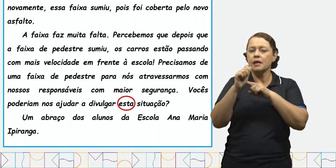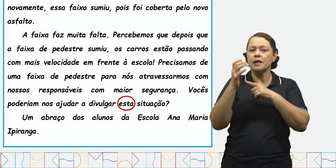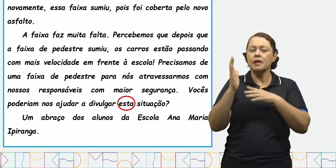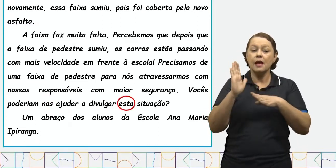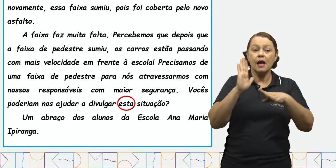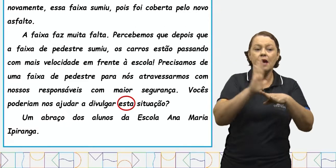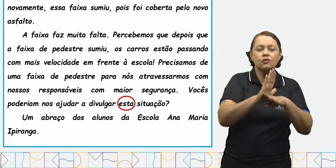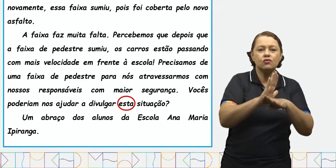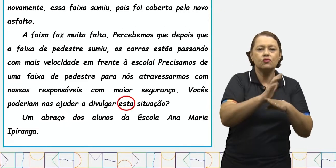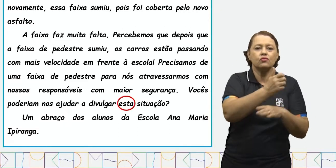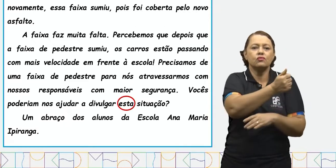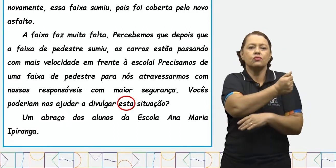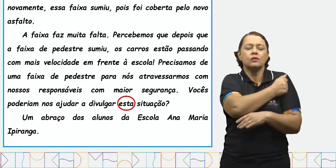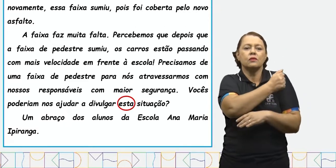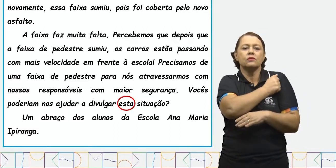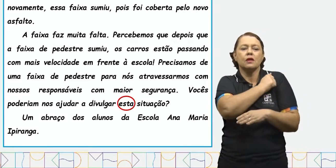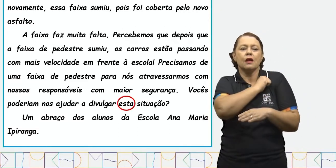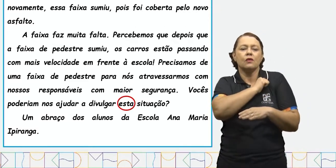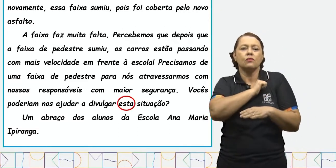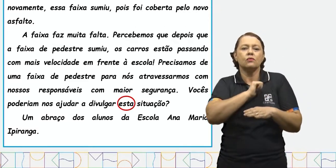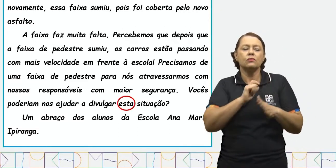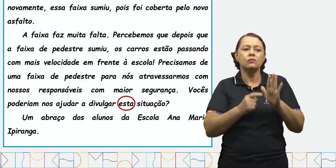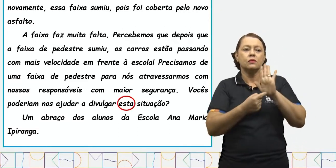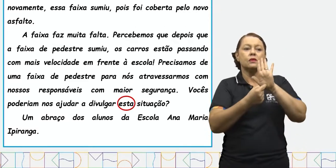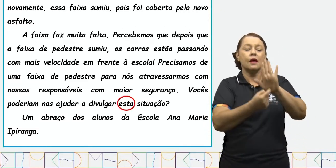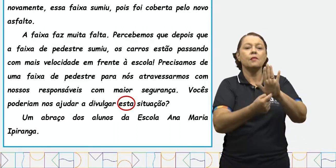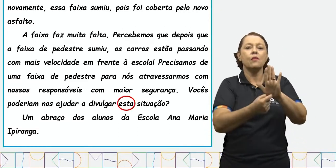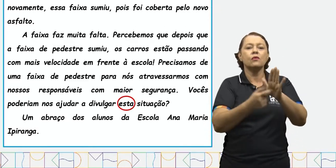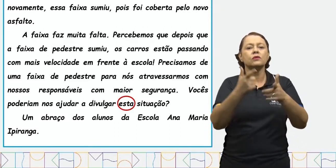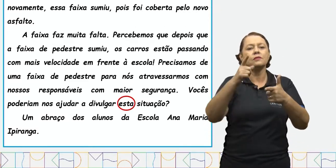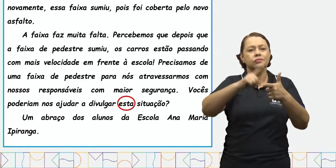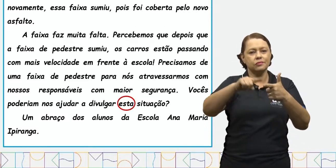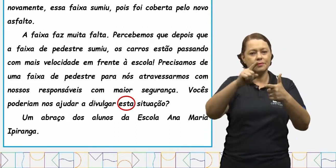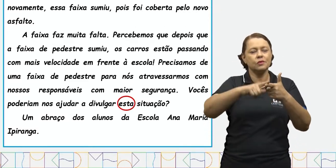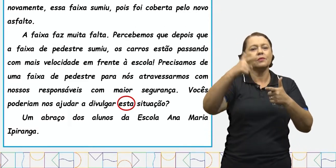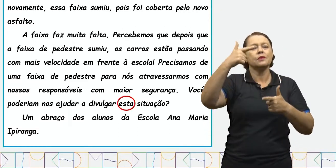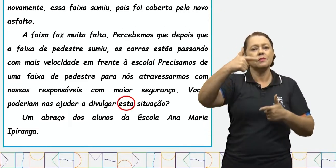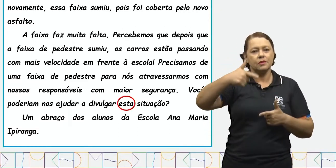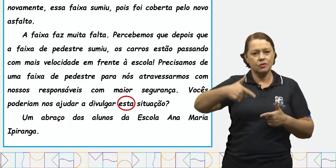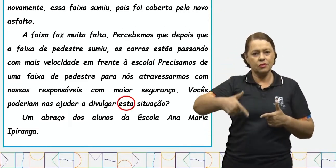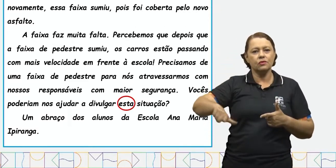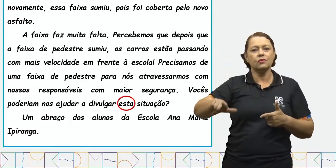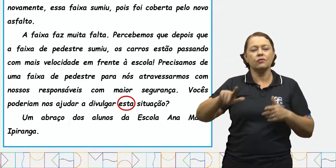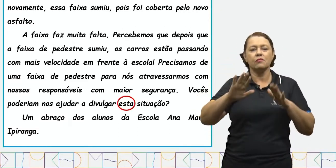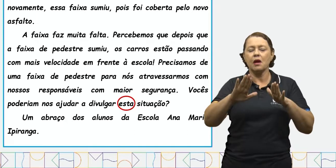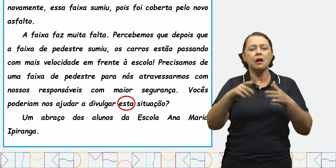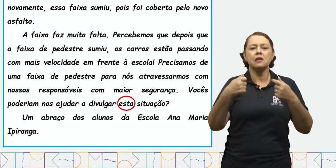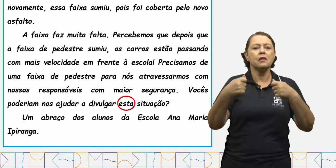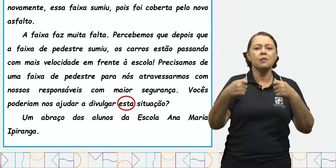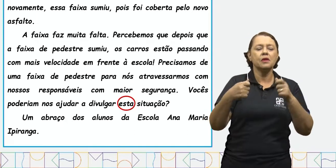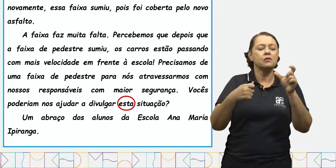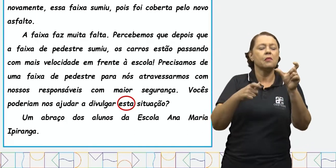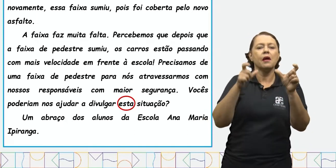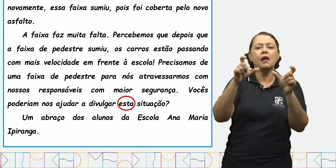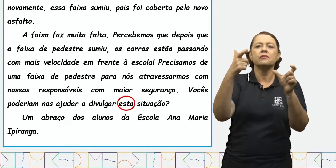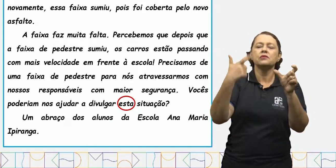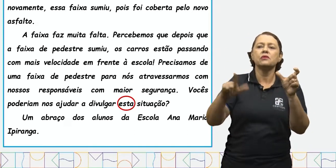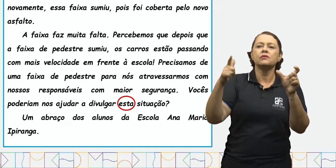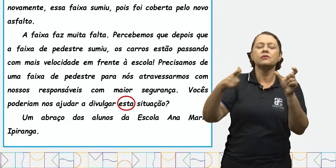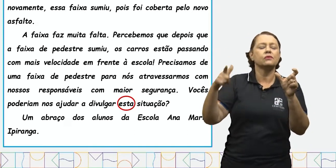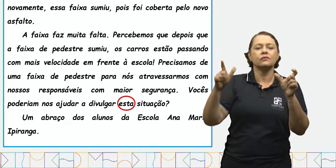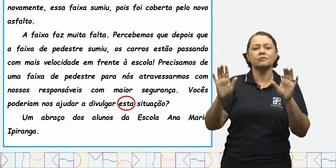os alunos a indicarem o problema mais uma vez, só que sem ter que repeti-lo. E assim,